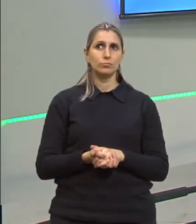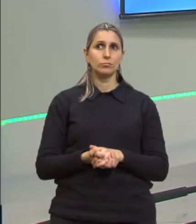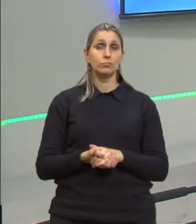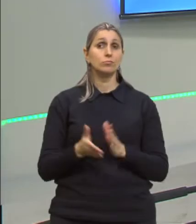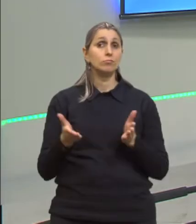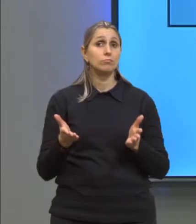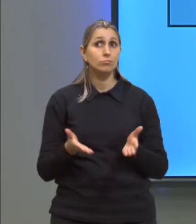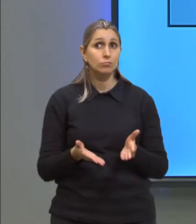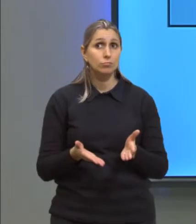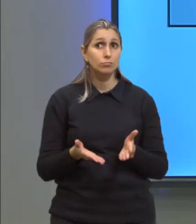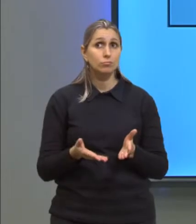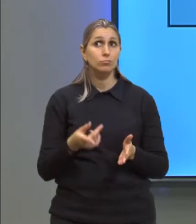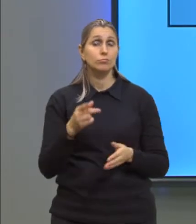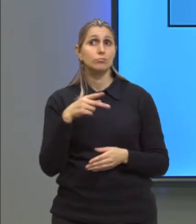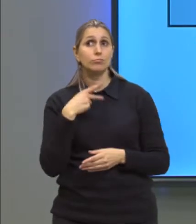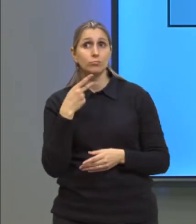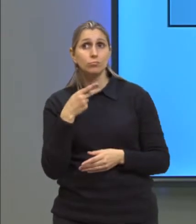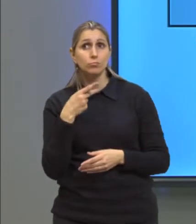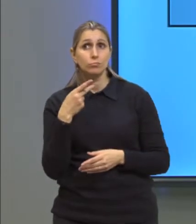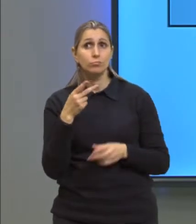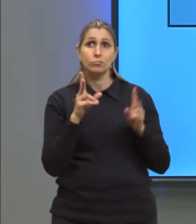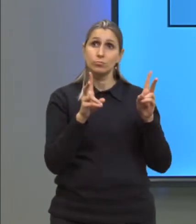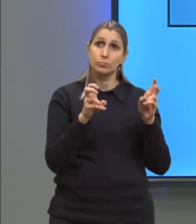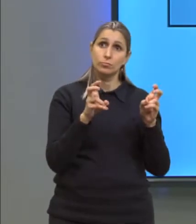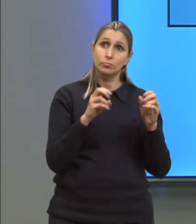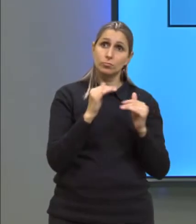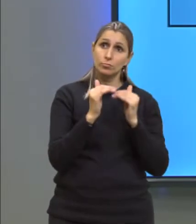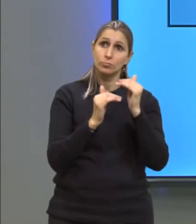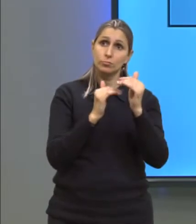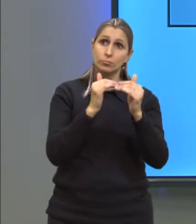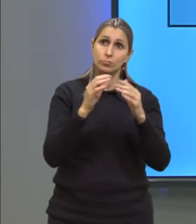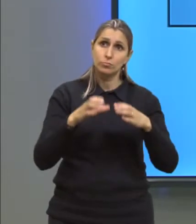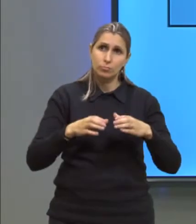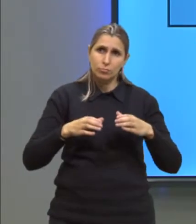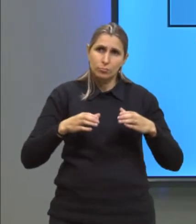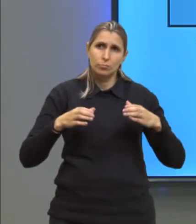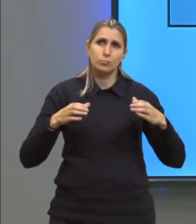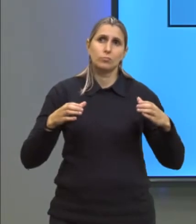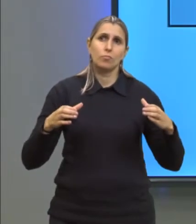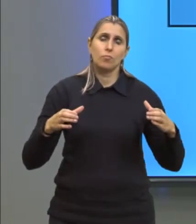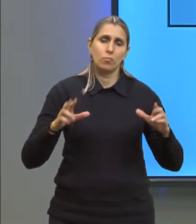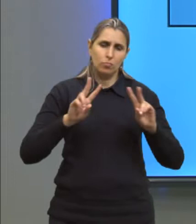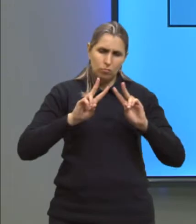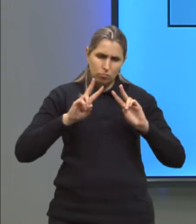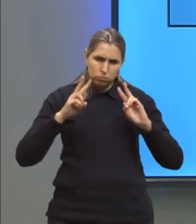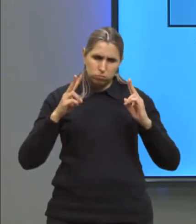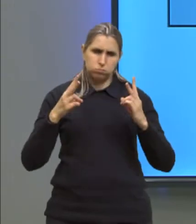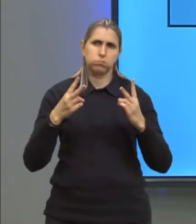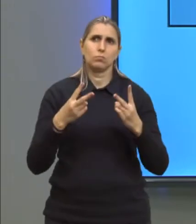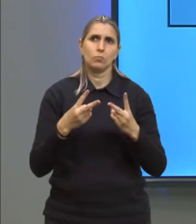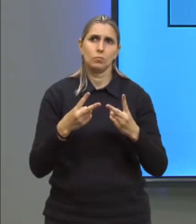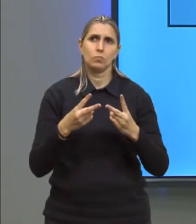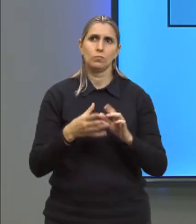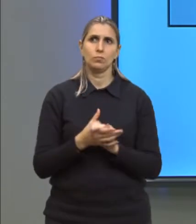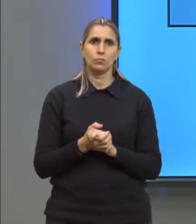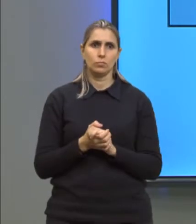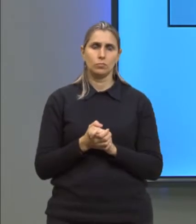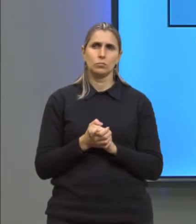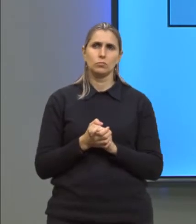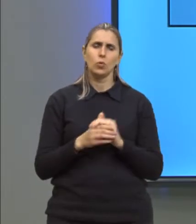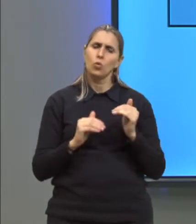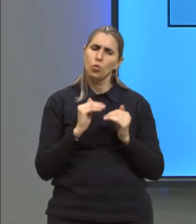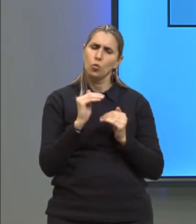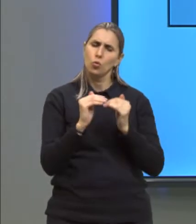Agora, nós vamos falar do processo de dilatação volumétrica, certo? Esse